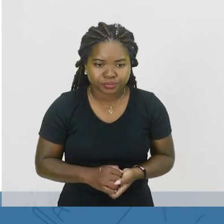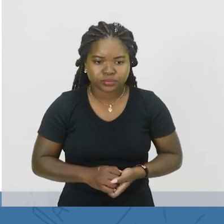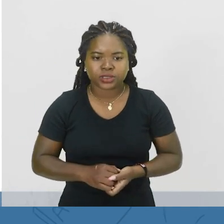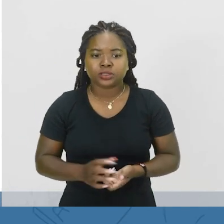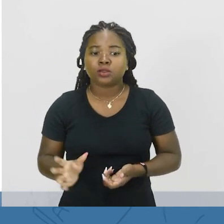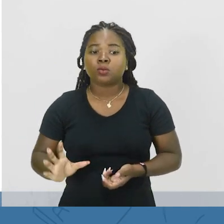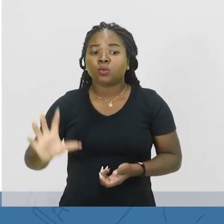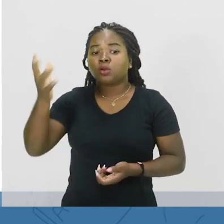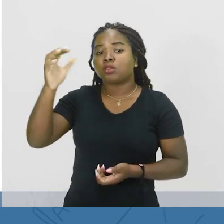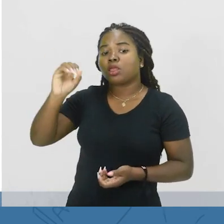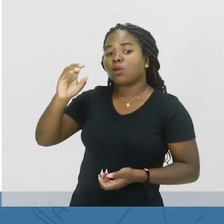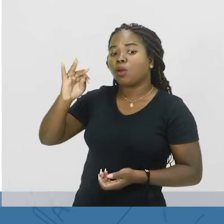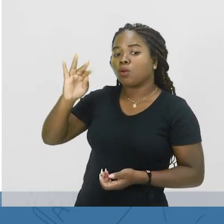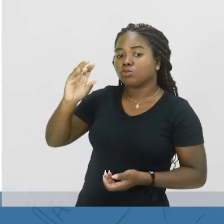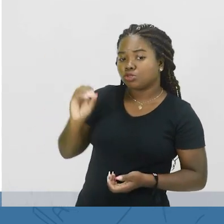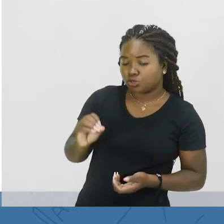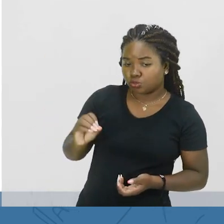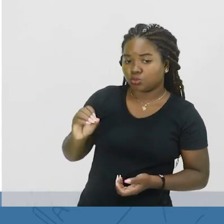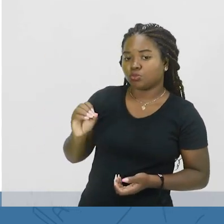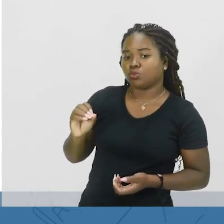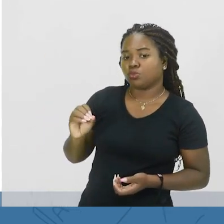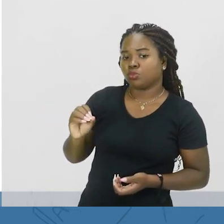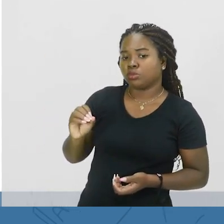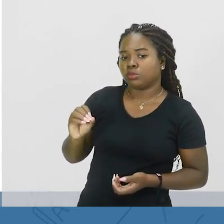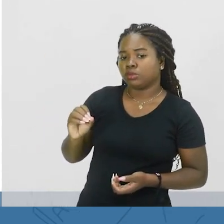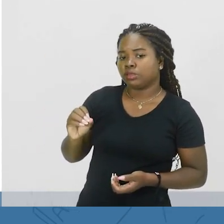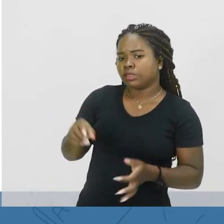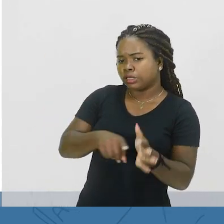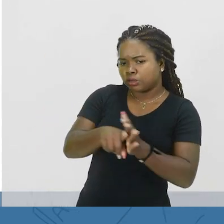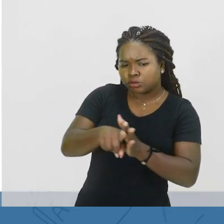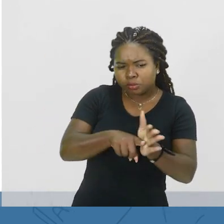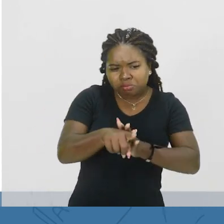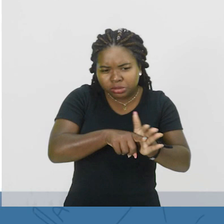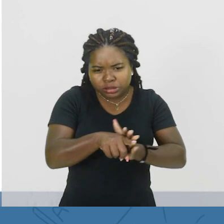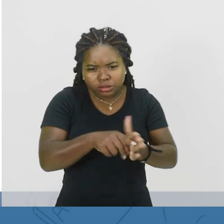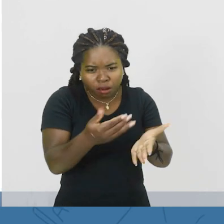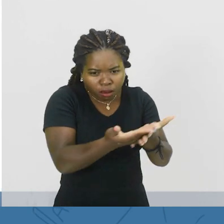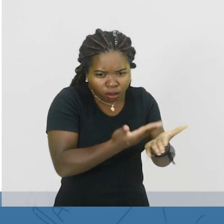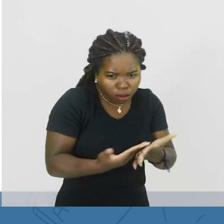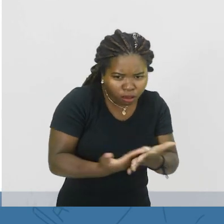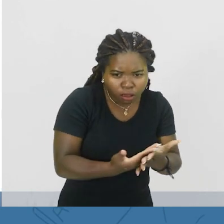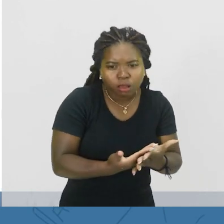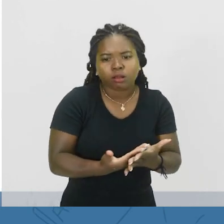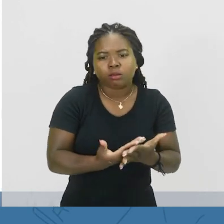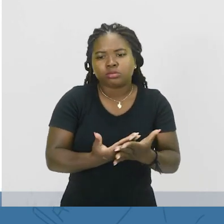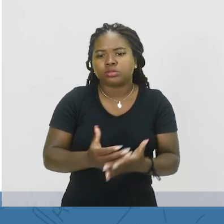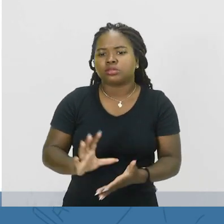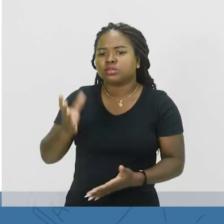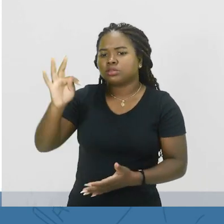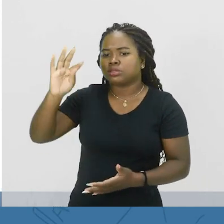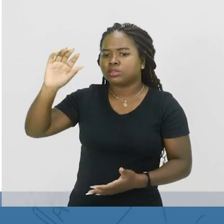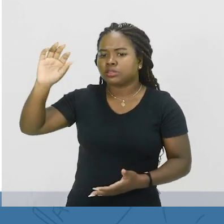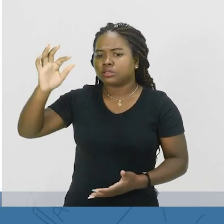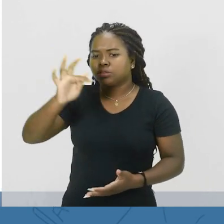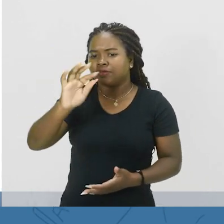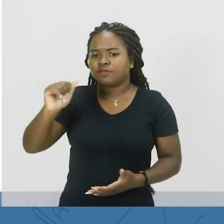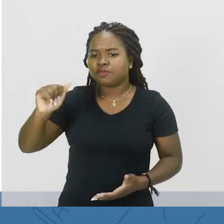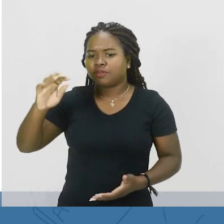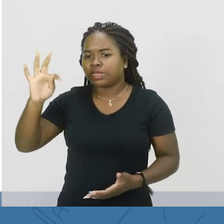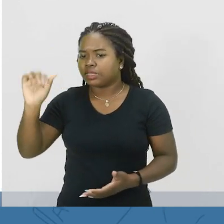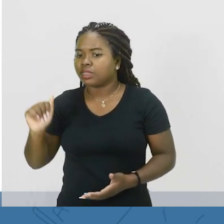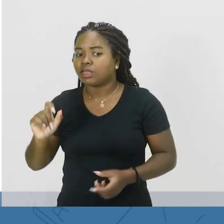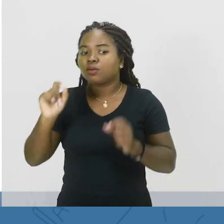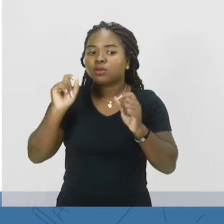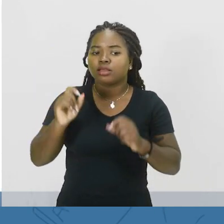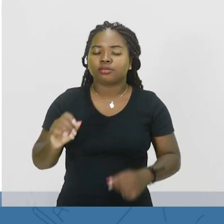O fenômeno óptico que, segundo os pesquisadores, provoca a fata-morgana é,